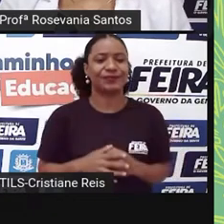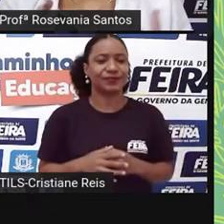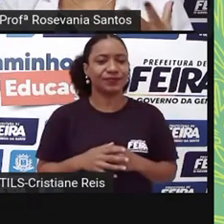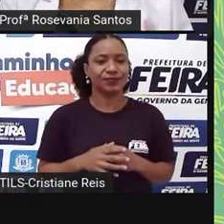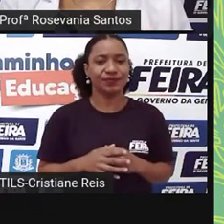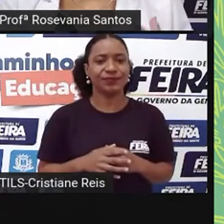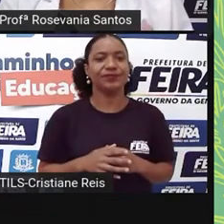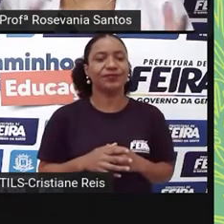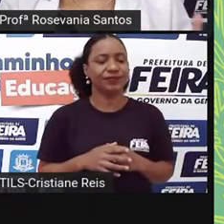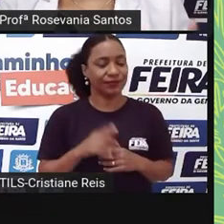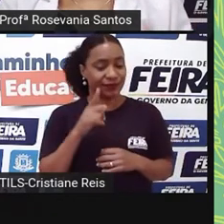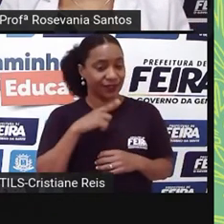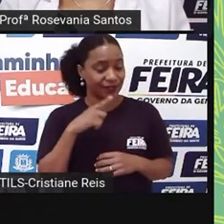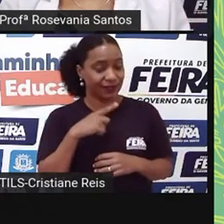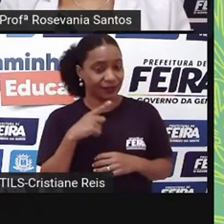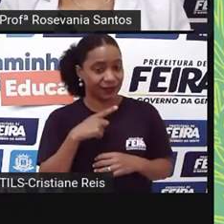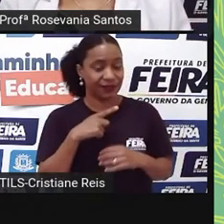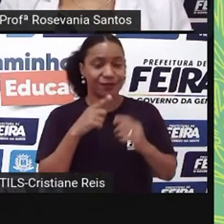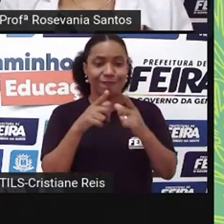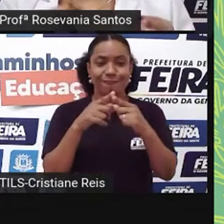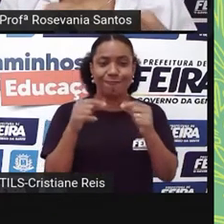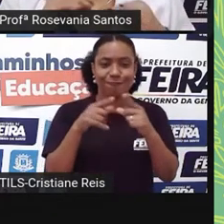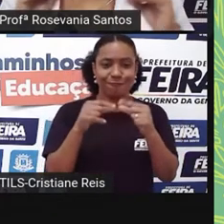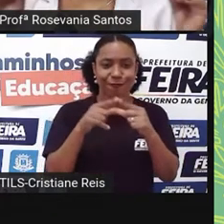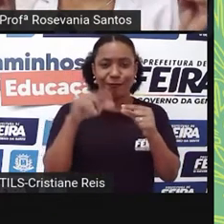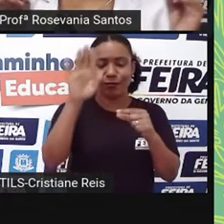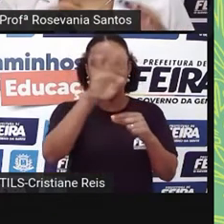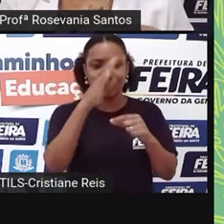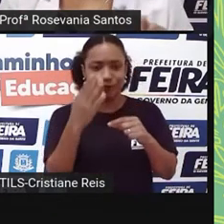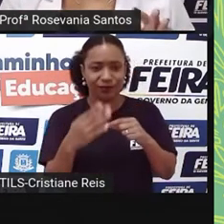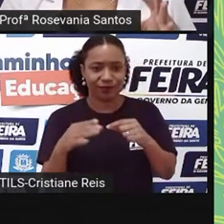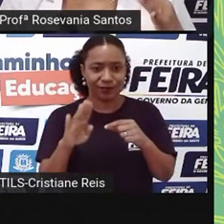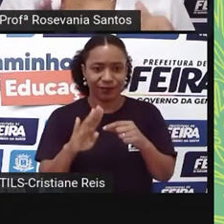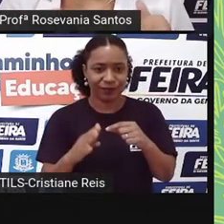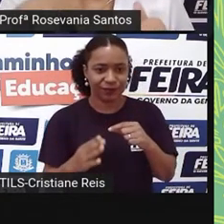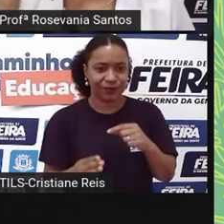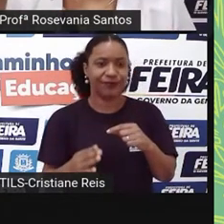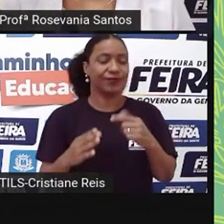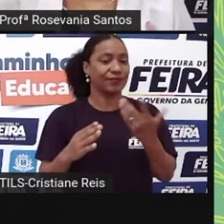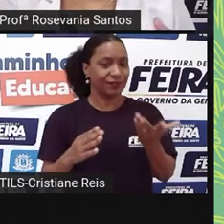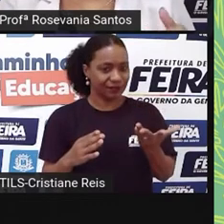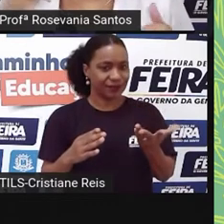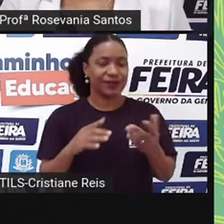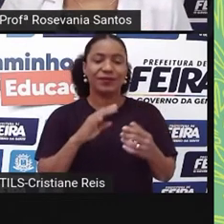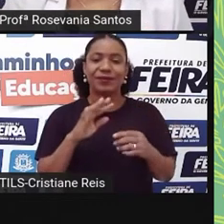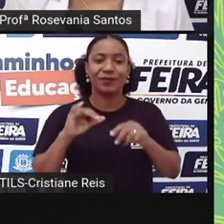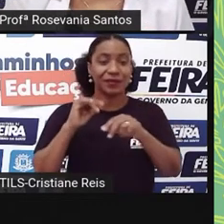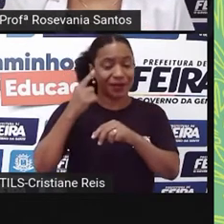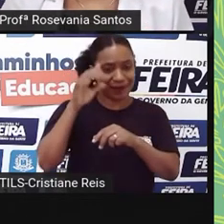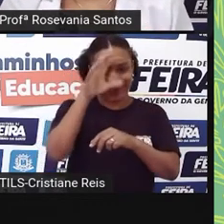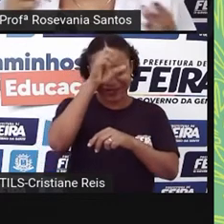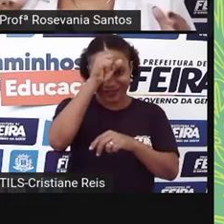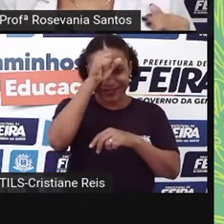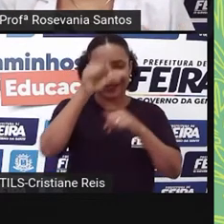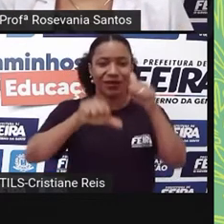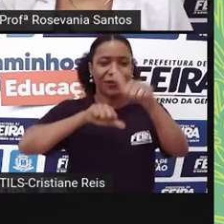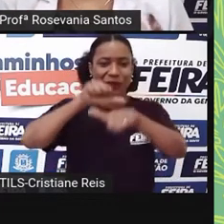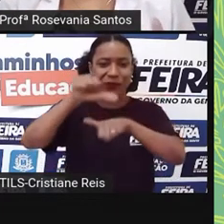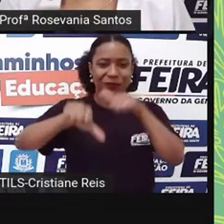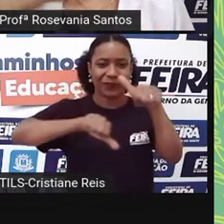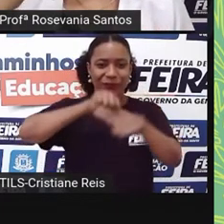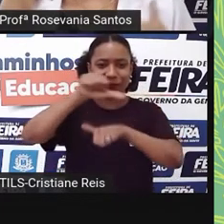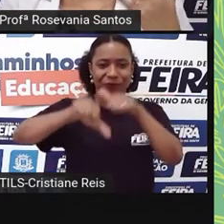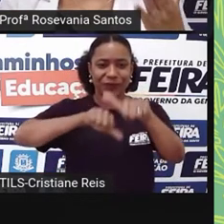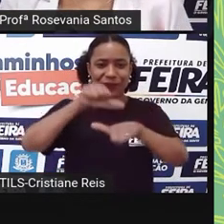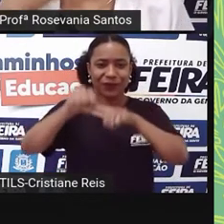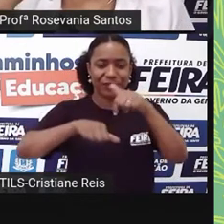as suas folhas, né, para um processo de ciclagem, que é uma palavra que vocês vão estudar mais adiante, mas, de qualquer forma,